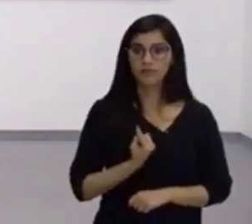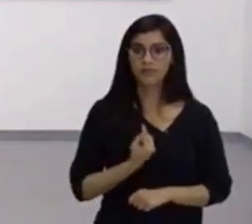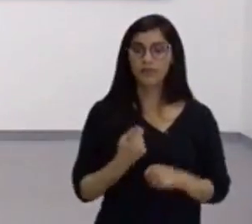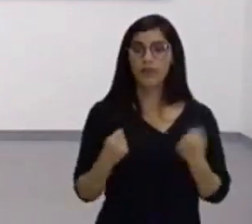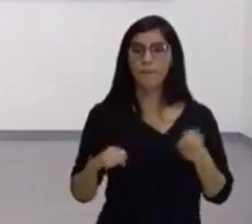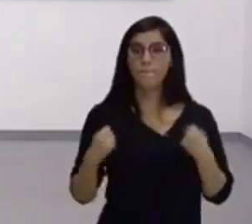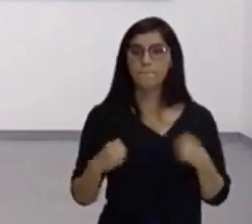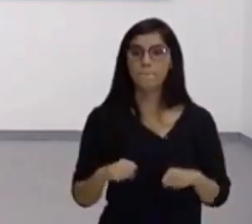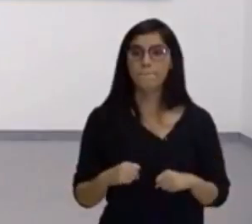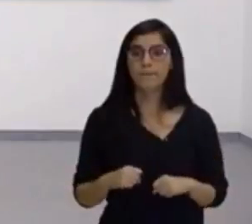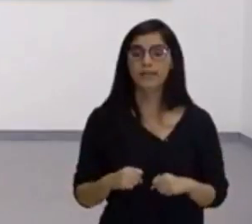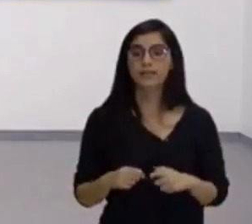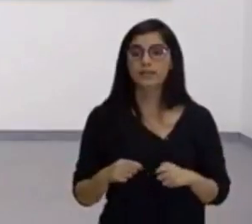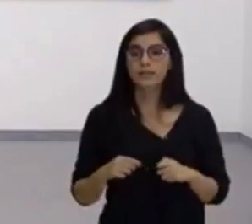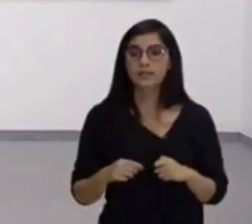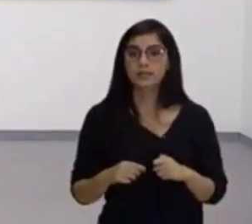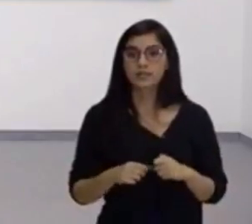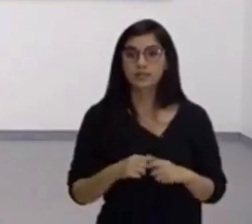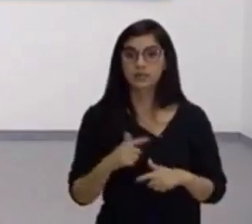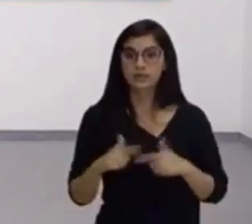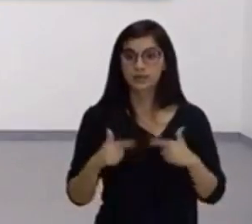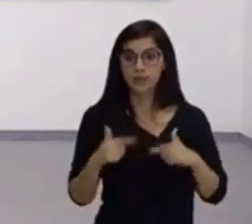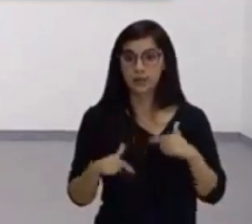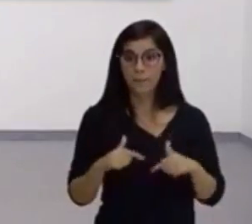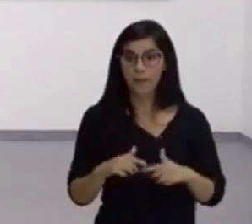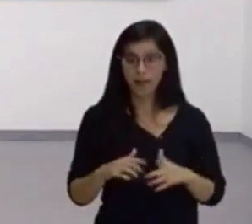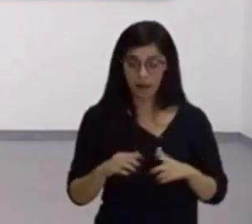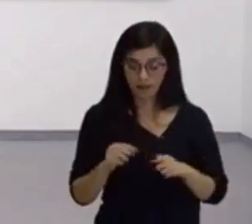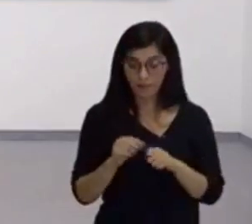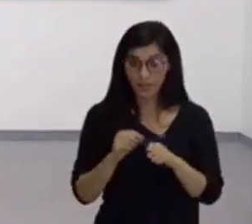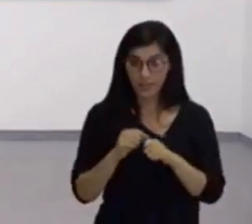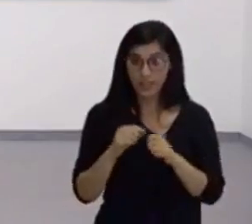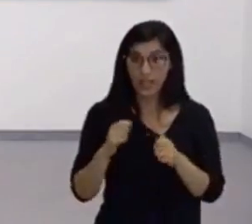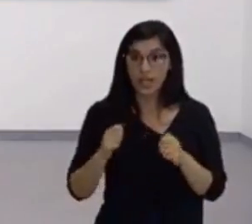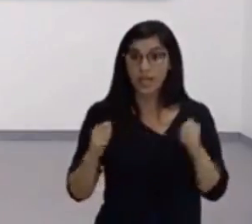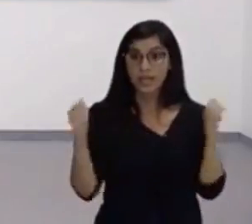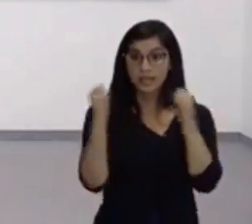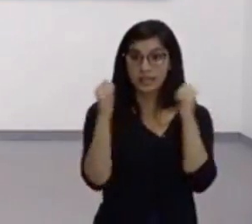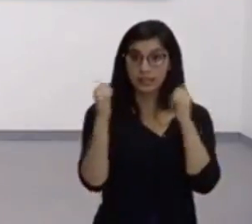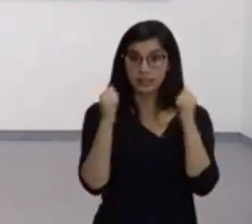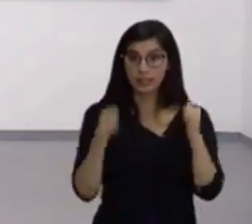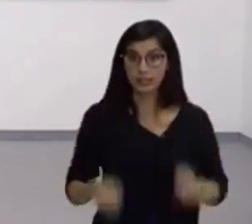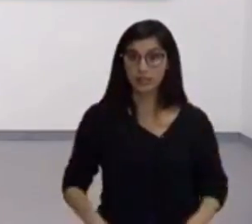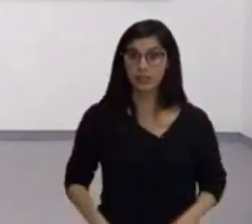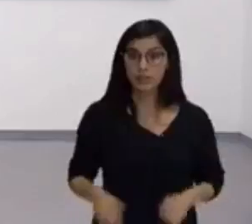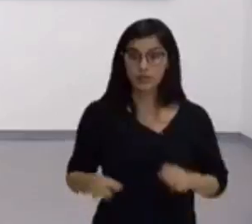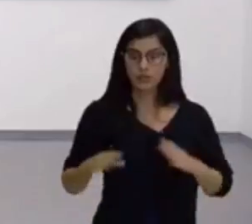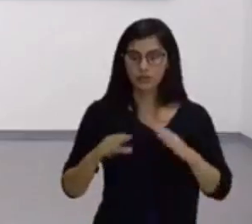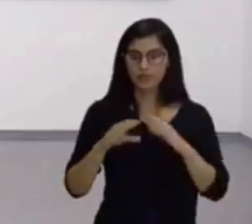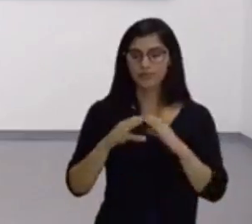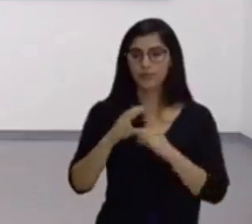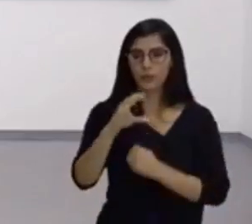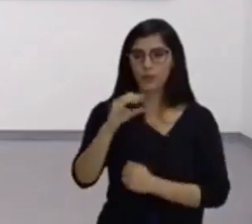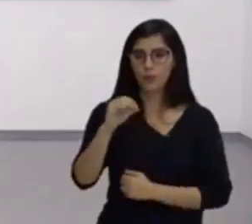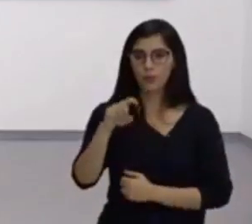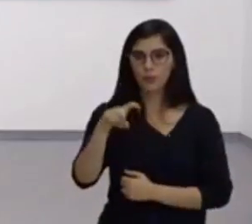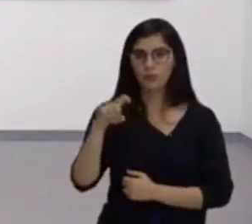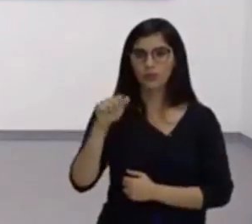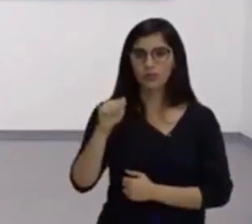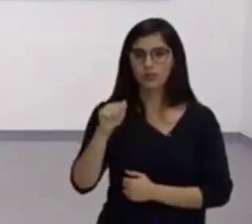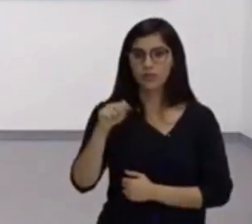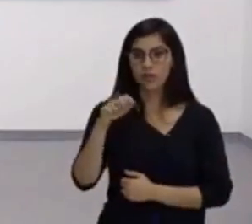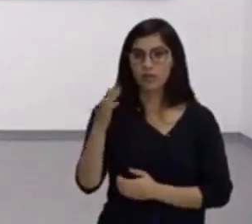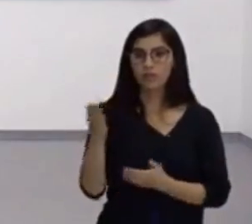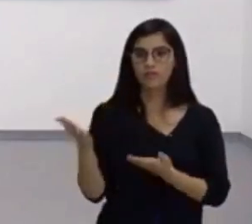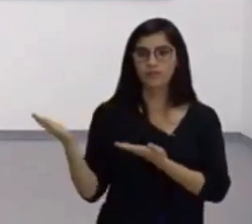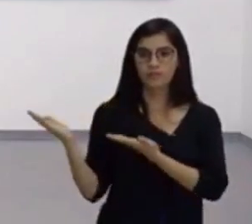eu preciso trabalhar as minhas coxas. Se eu fizer este tipo de movimento aqui, uma